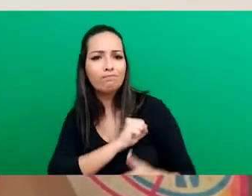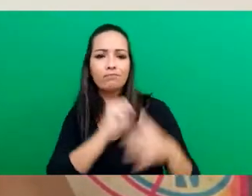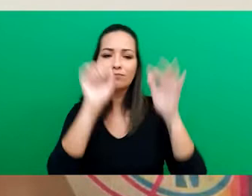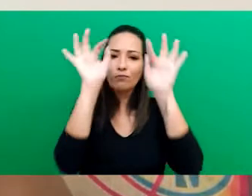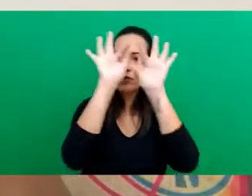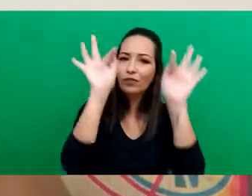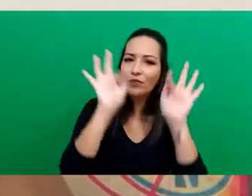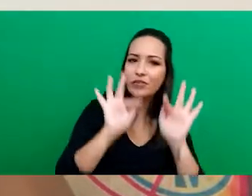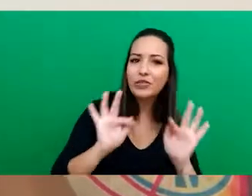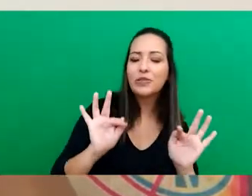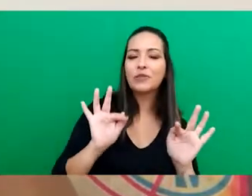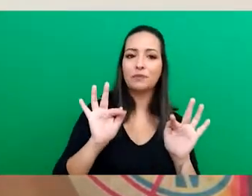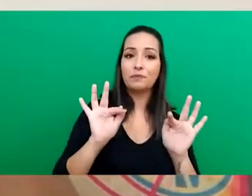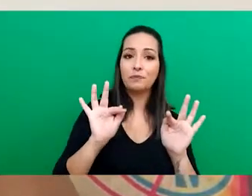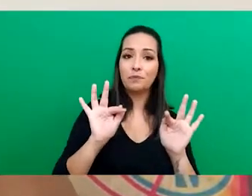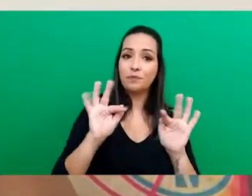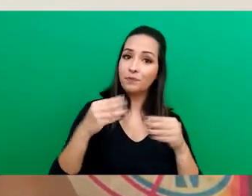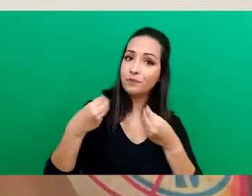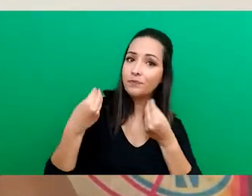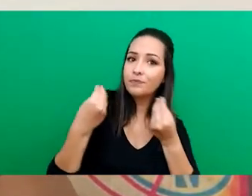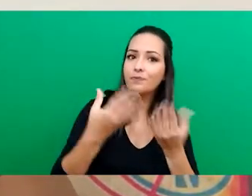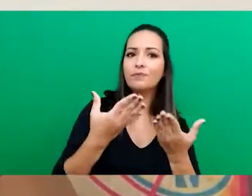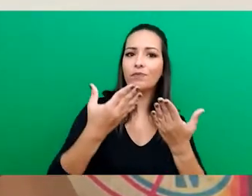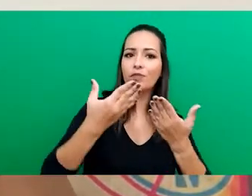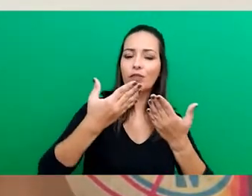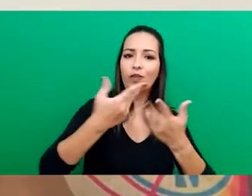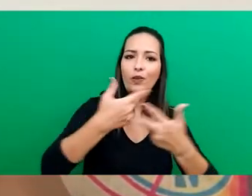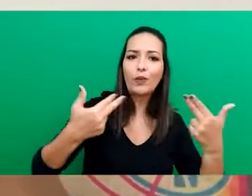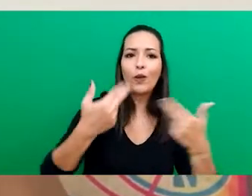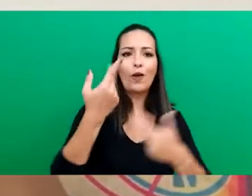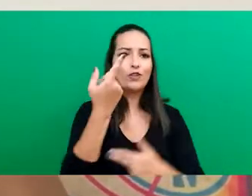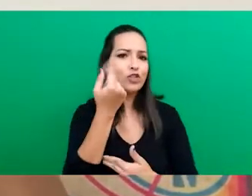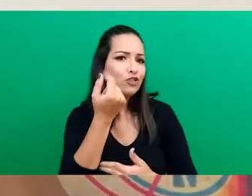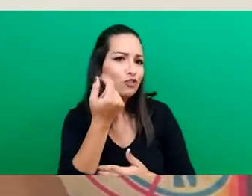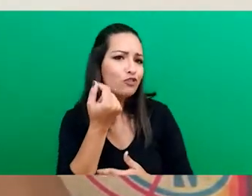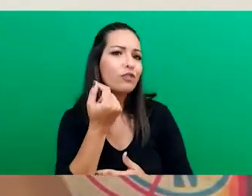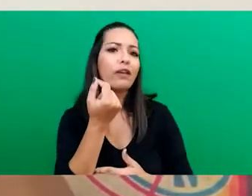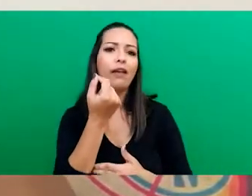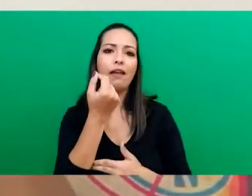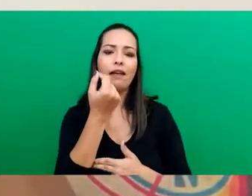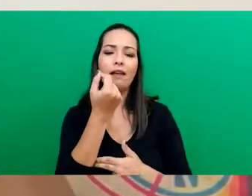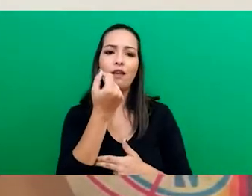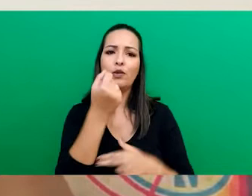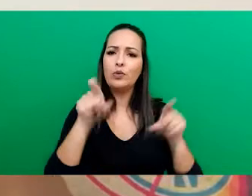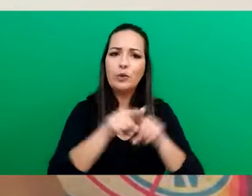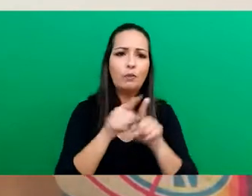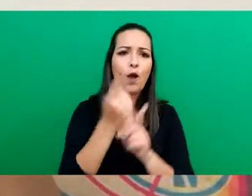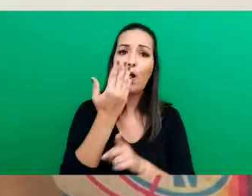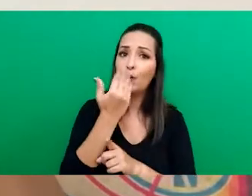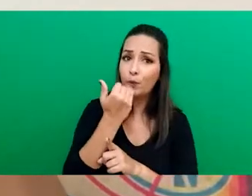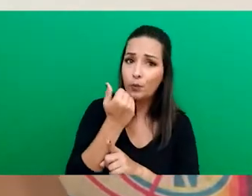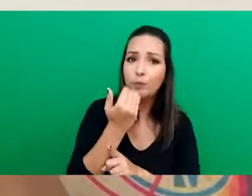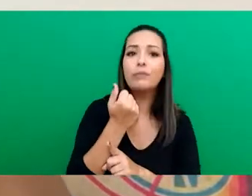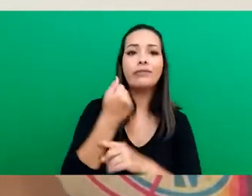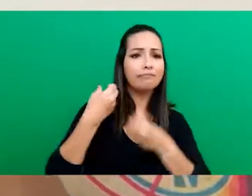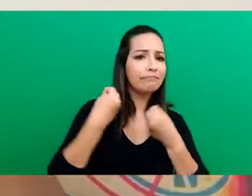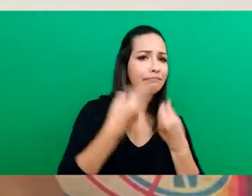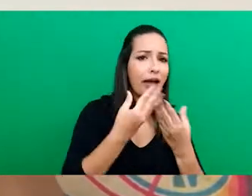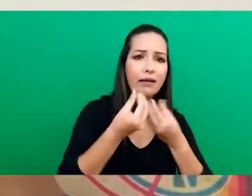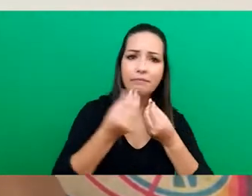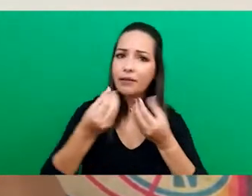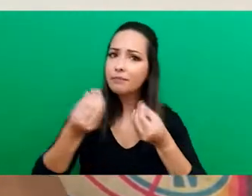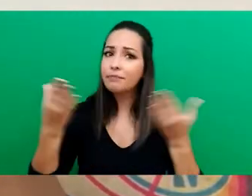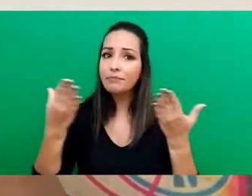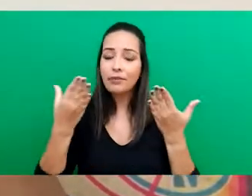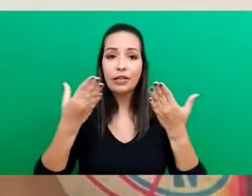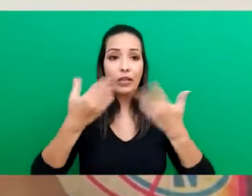felicidade, trazendo coisa, dinheiro, mantimento, todas essas